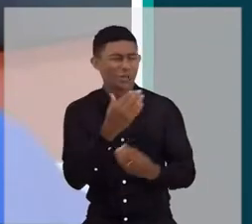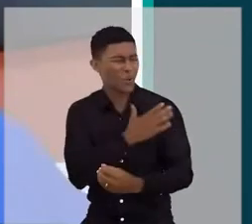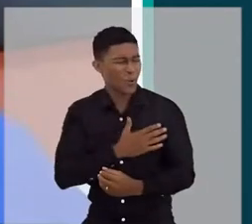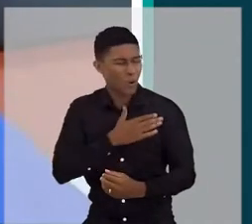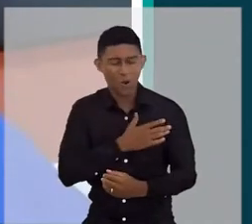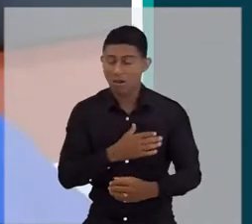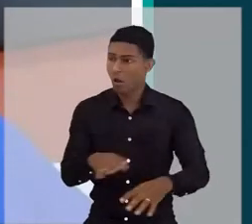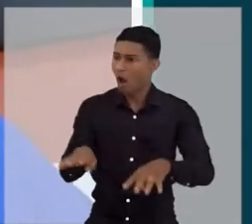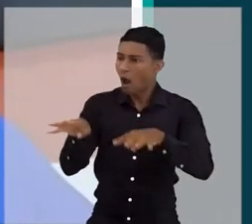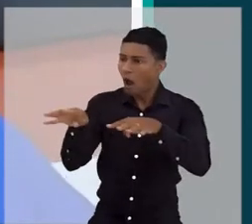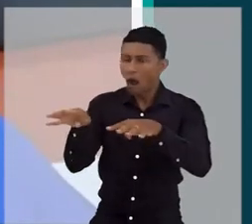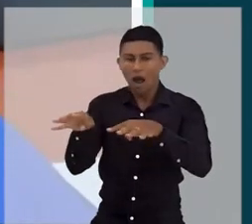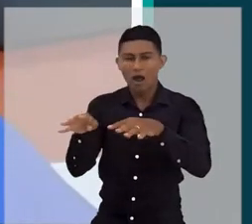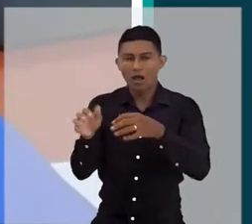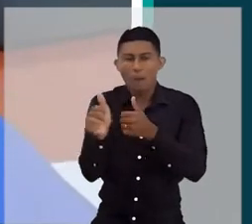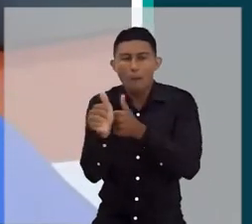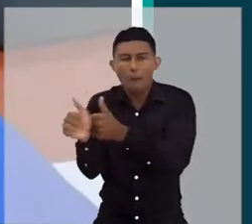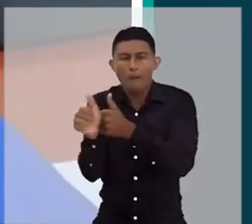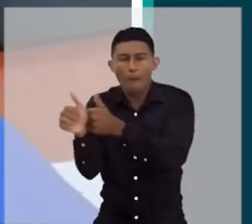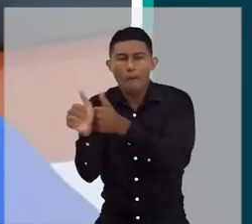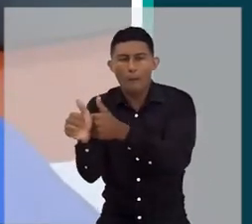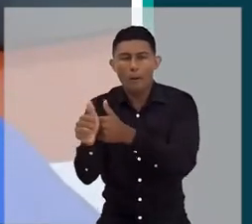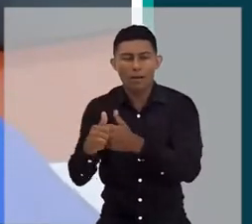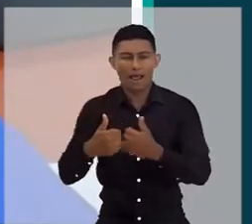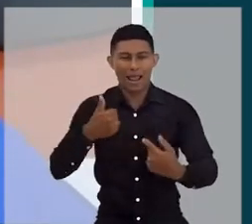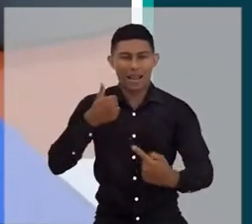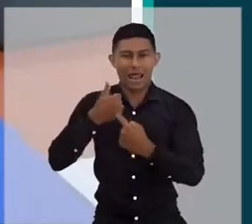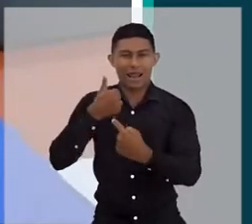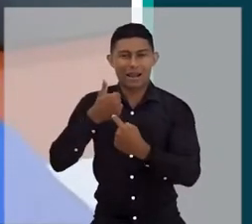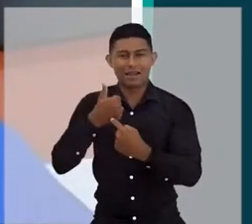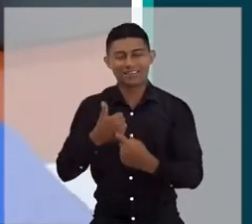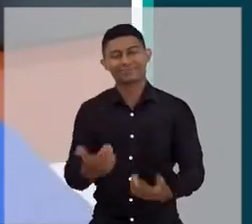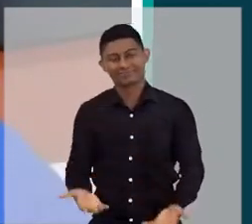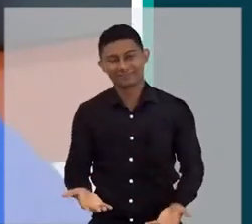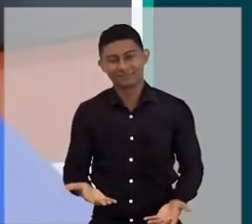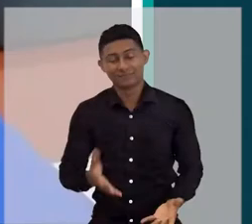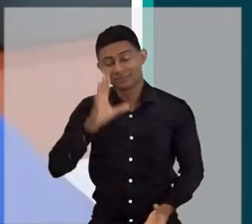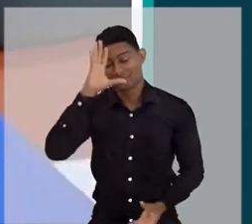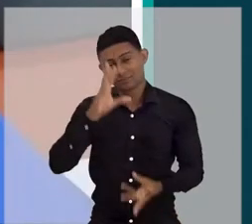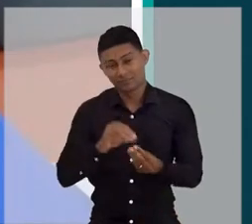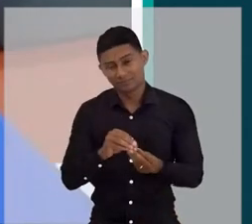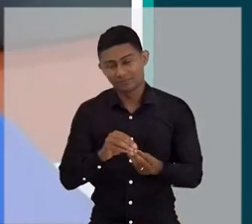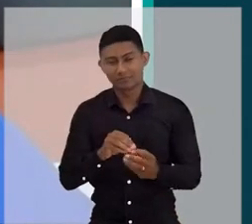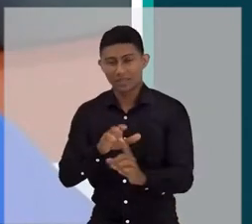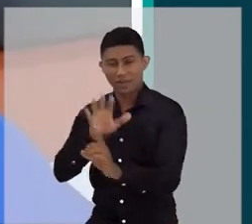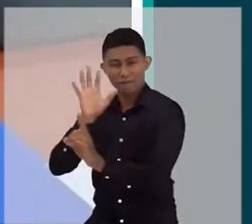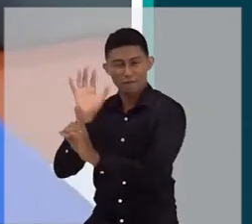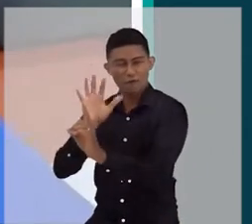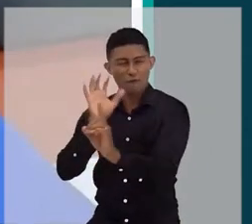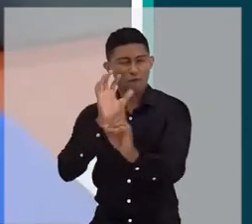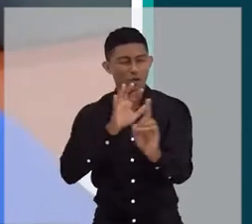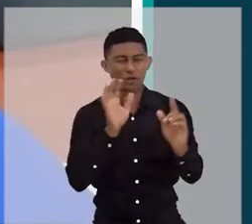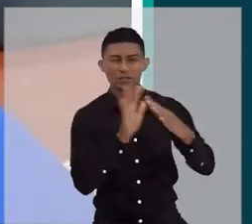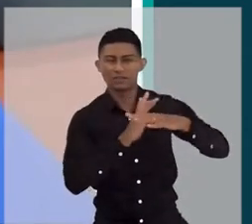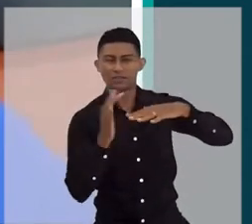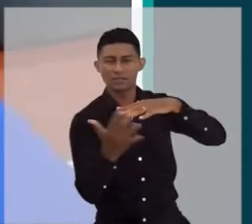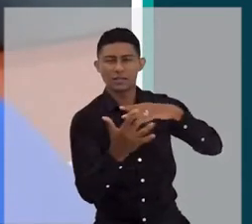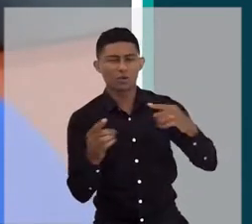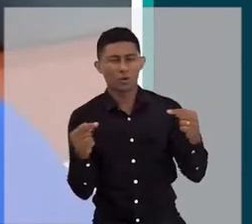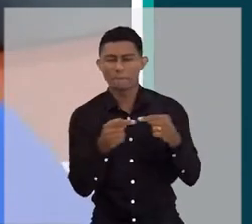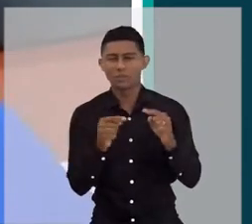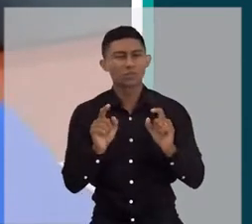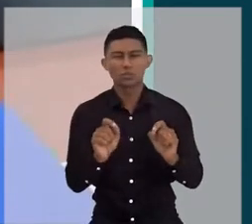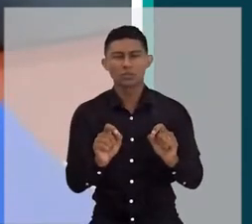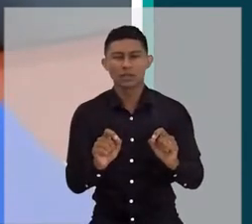Então, influência digital, nada mais é que uma, mais uma narrativa